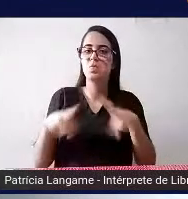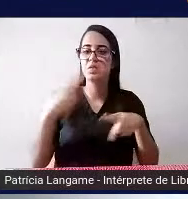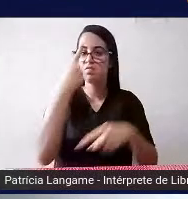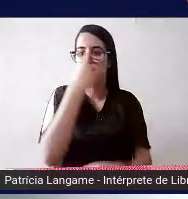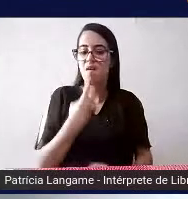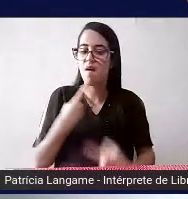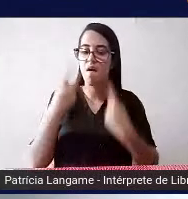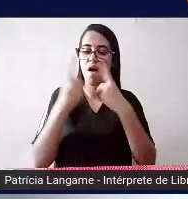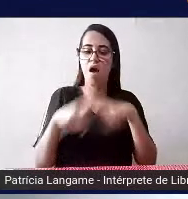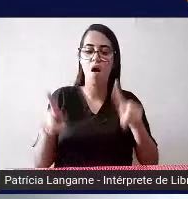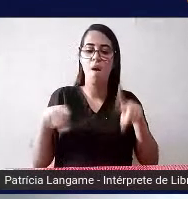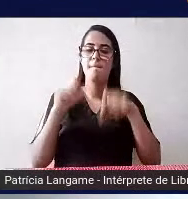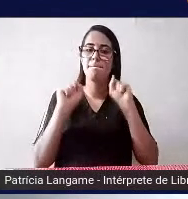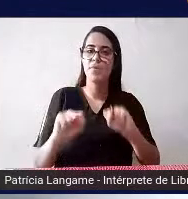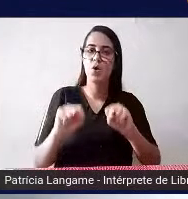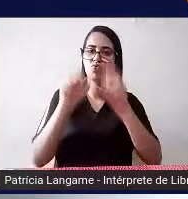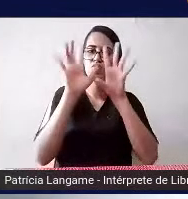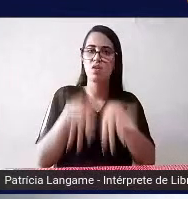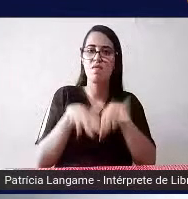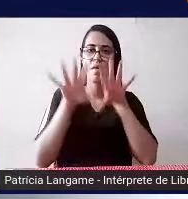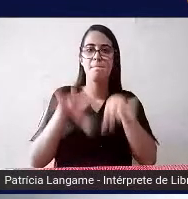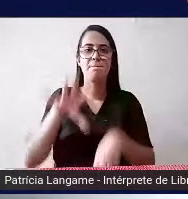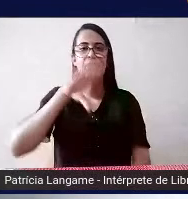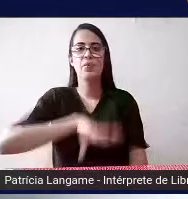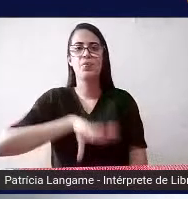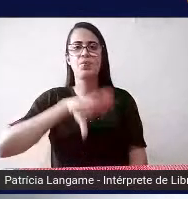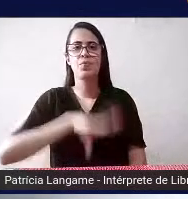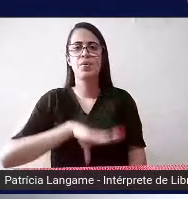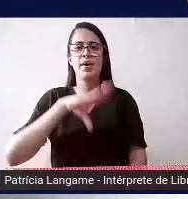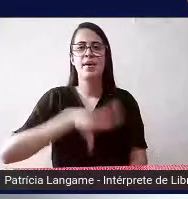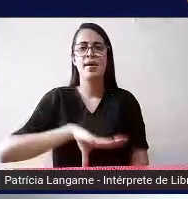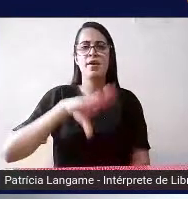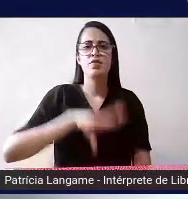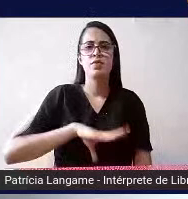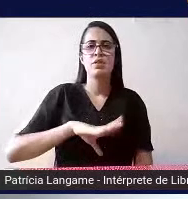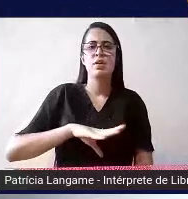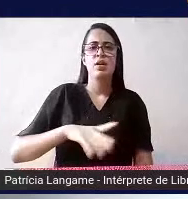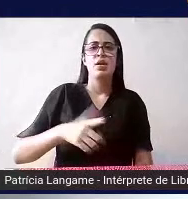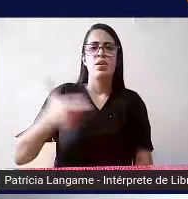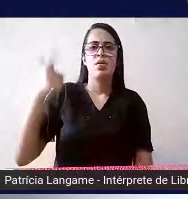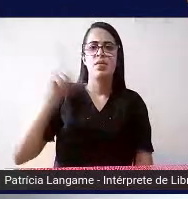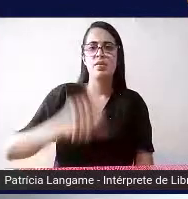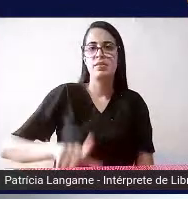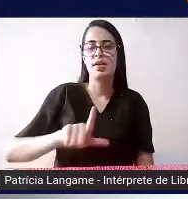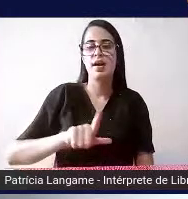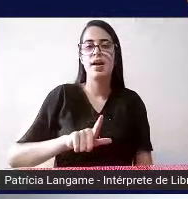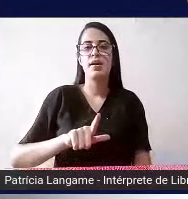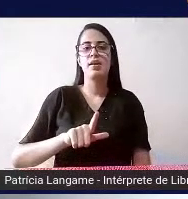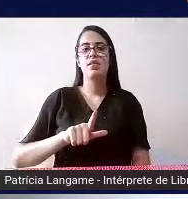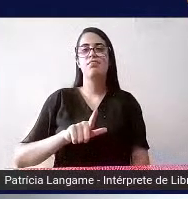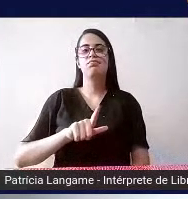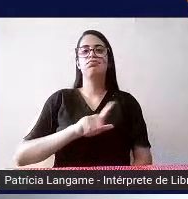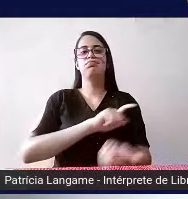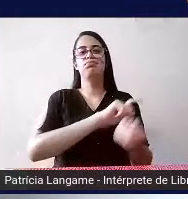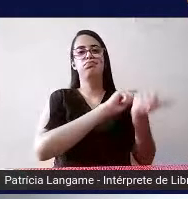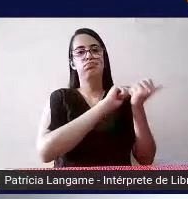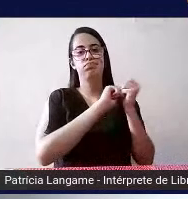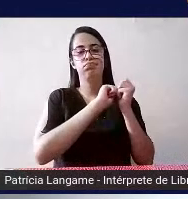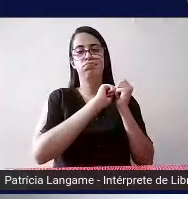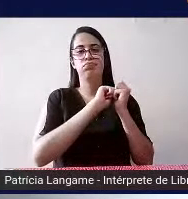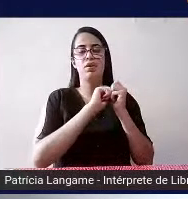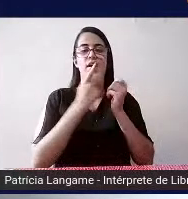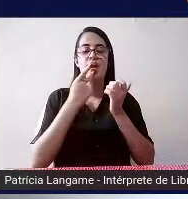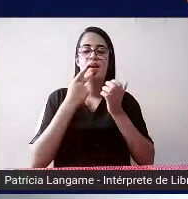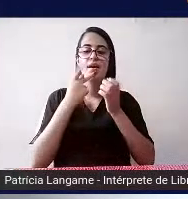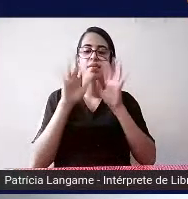escrever por meio da língua portuguesa né você consegue transcrever para o Braille tá certo o Braille não é